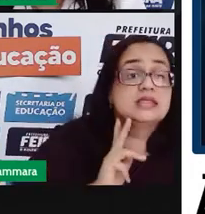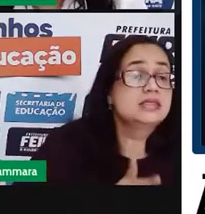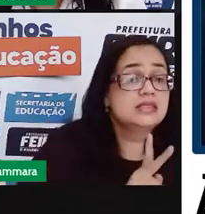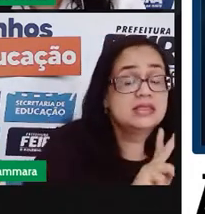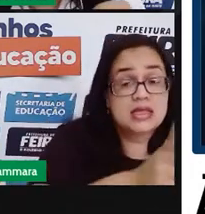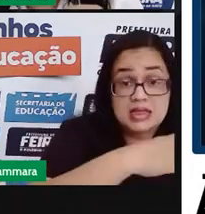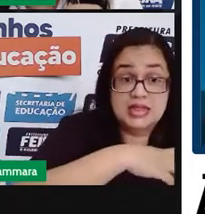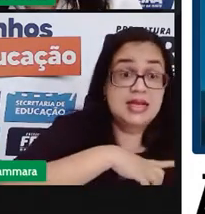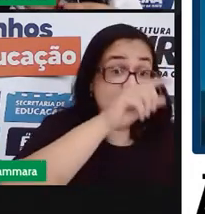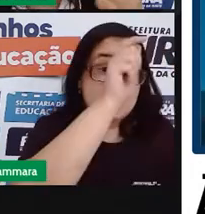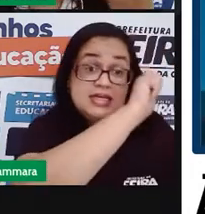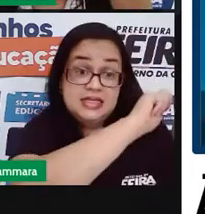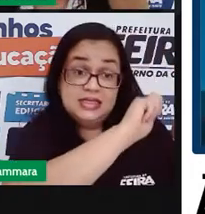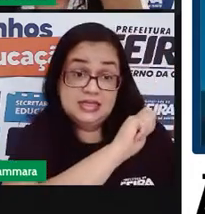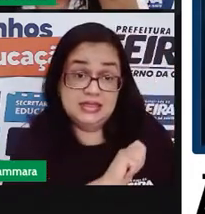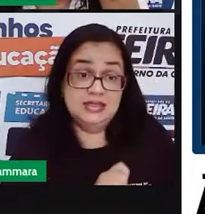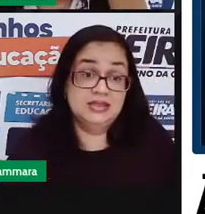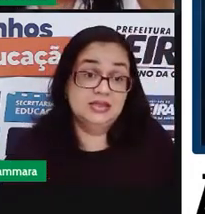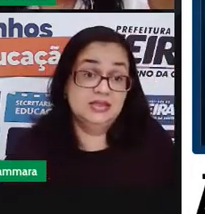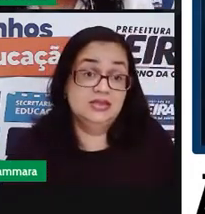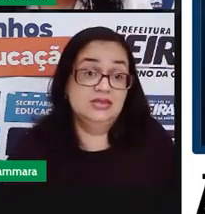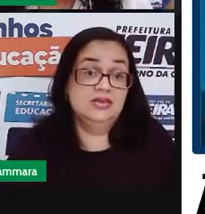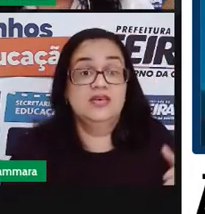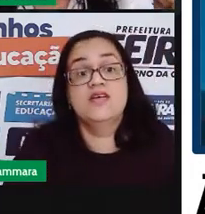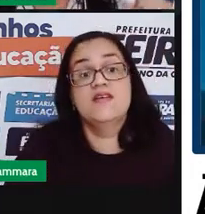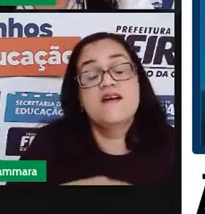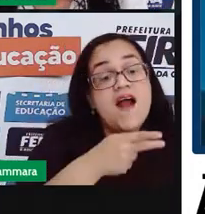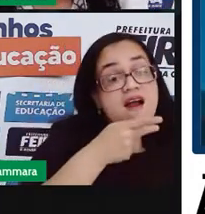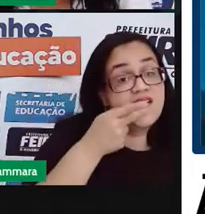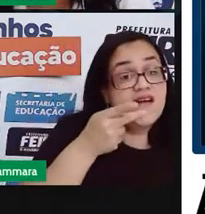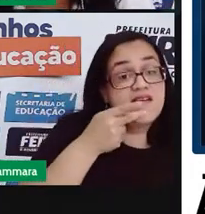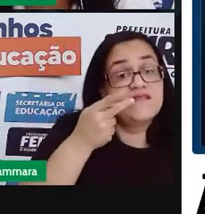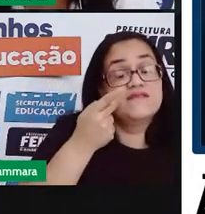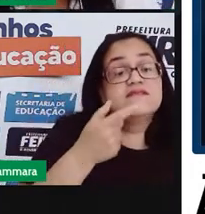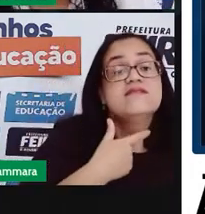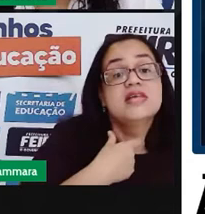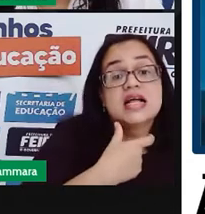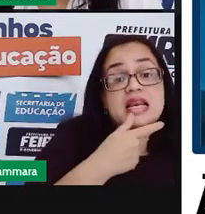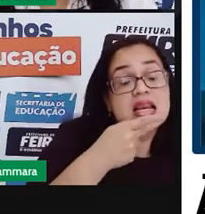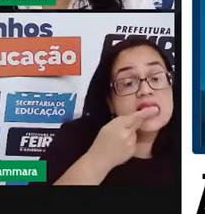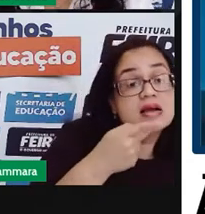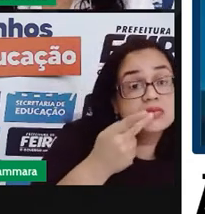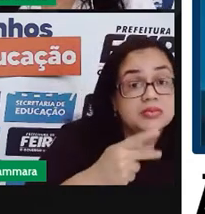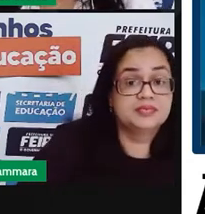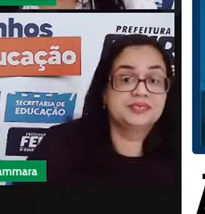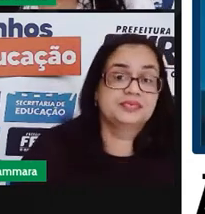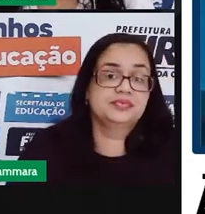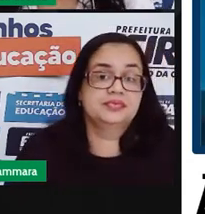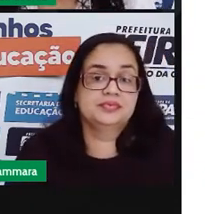escrevemos do jeito que nós pronunciamos.